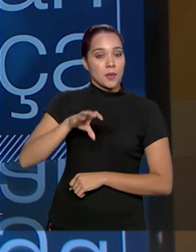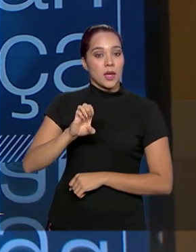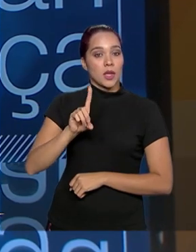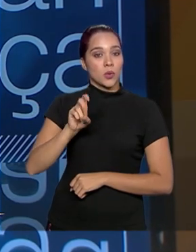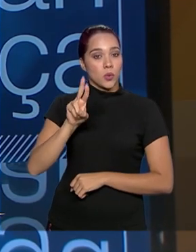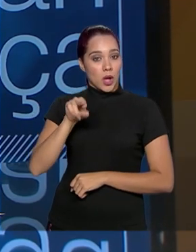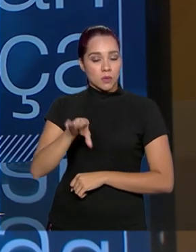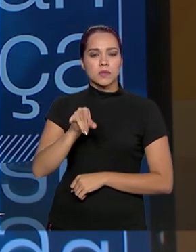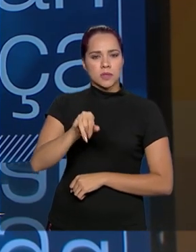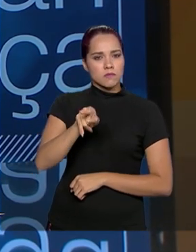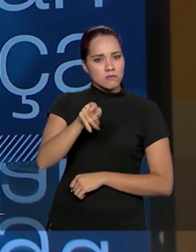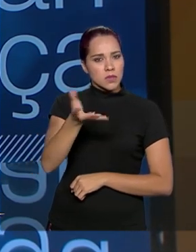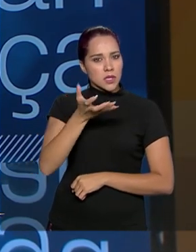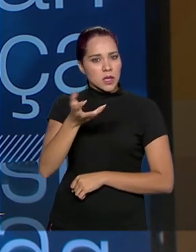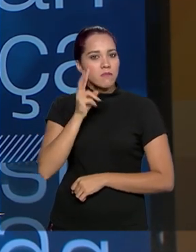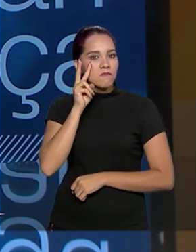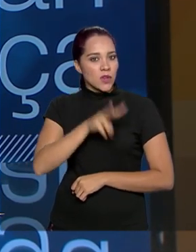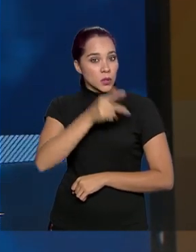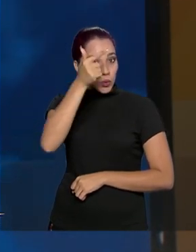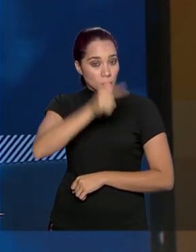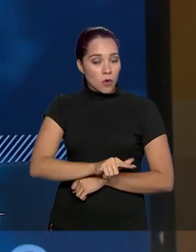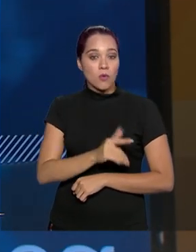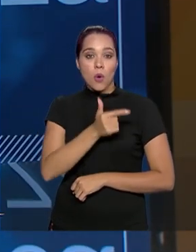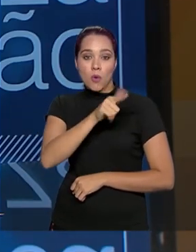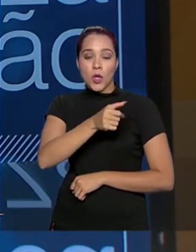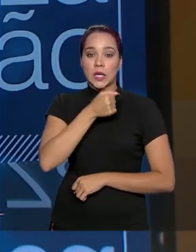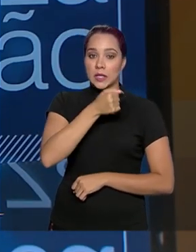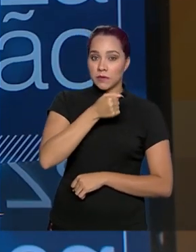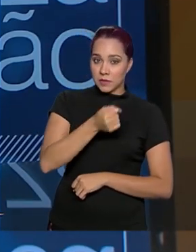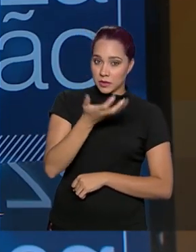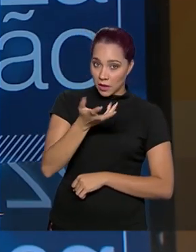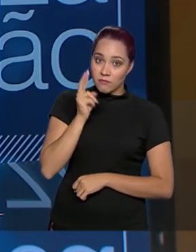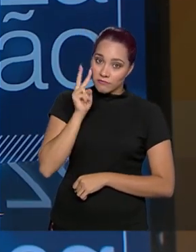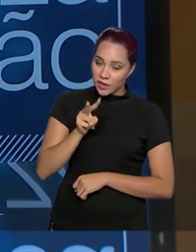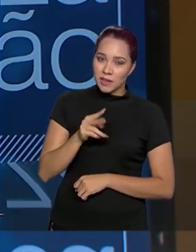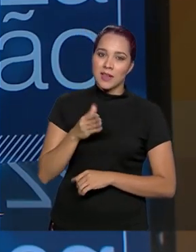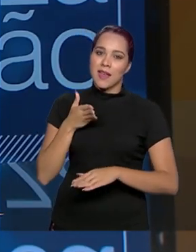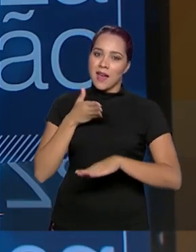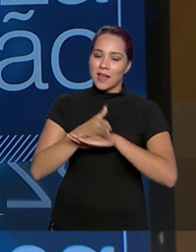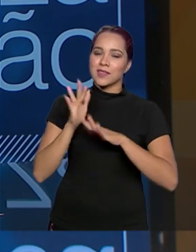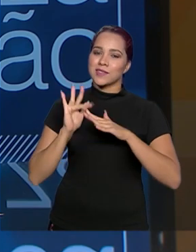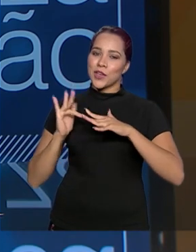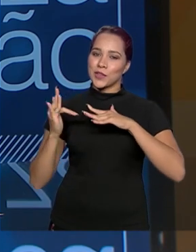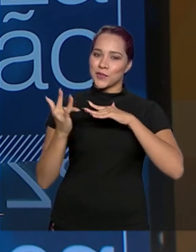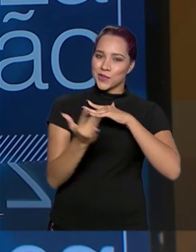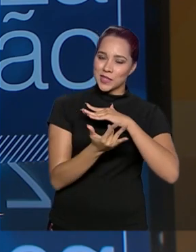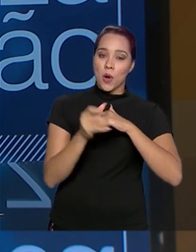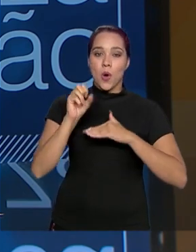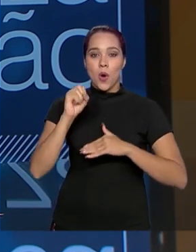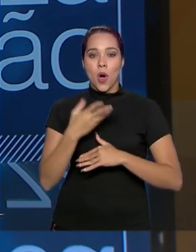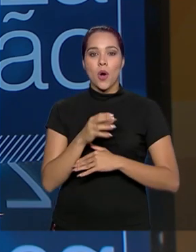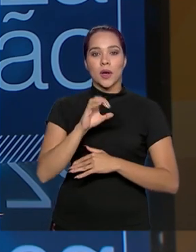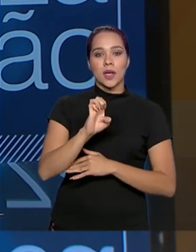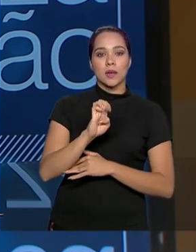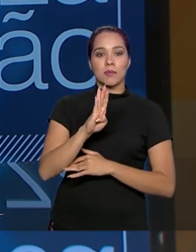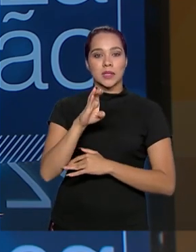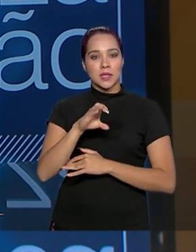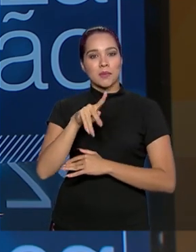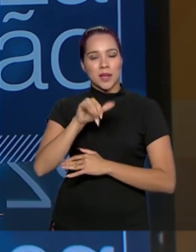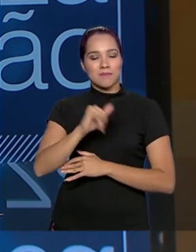Leão. Se você quiser rever essa ou outras entrevistas, acesse nossas redes sociais ou EBC Play.